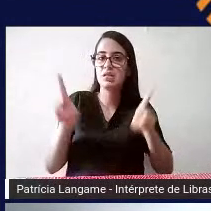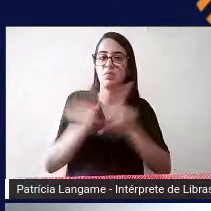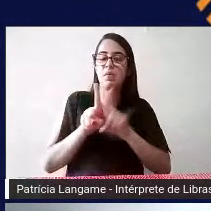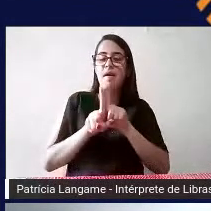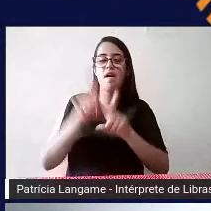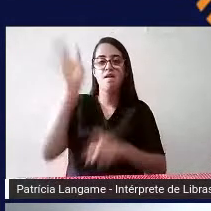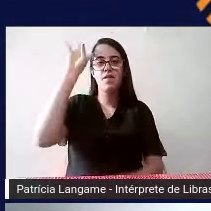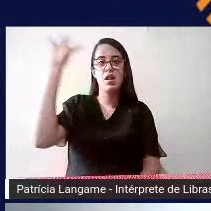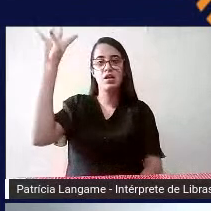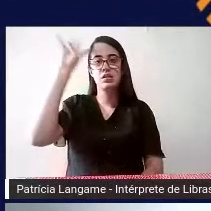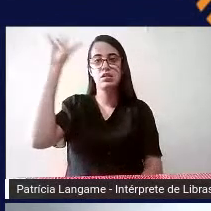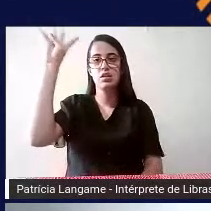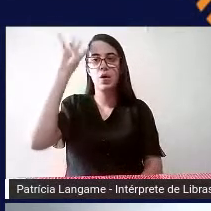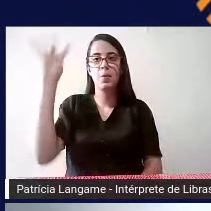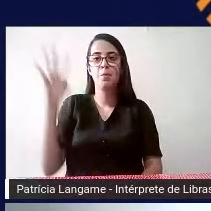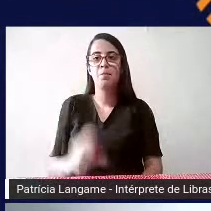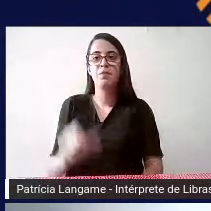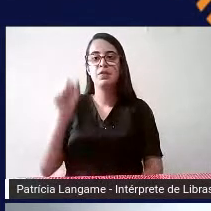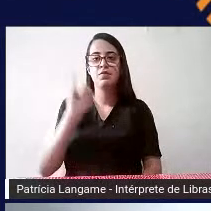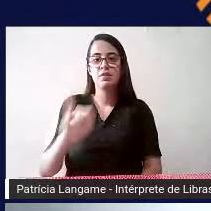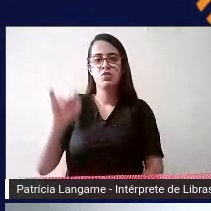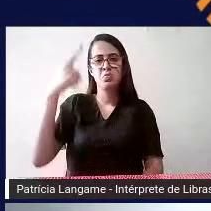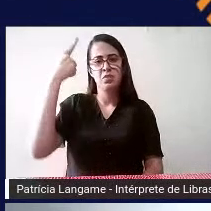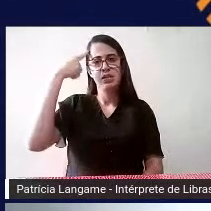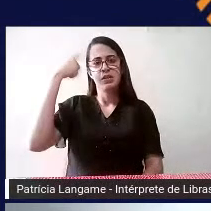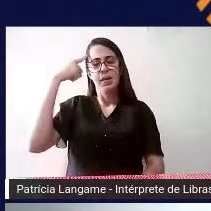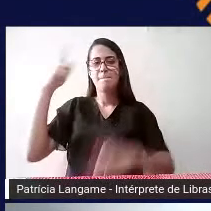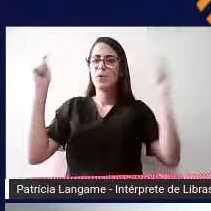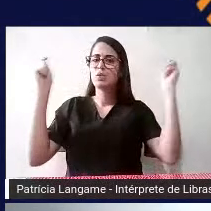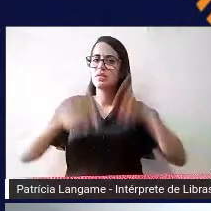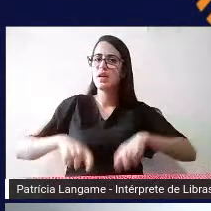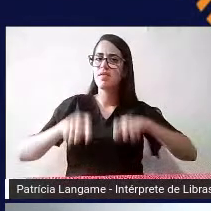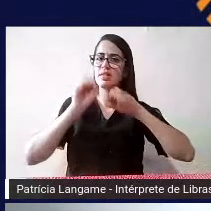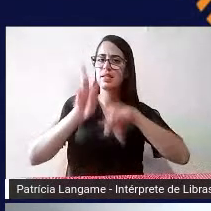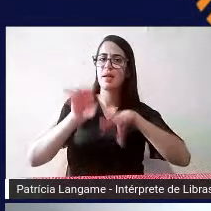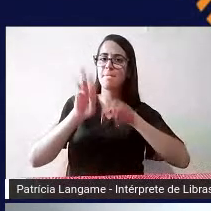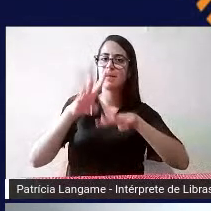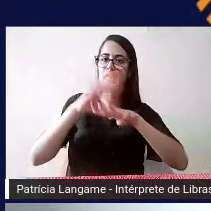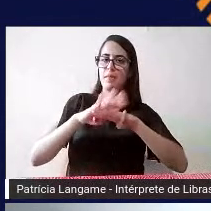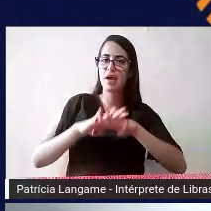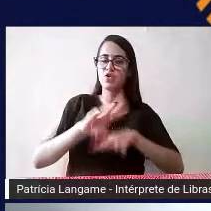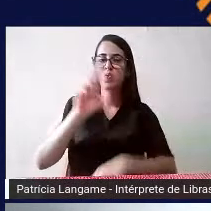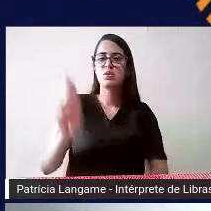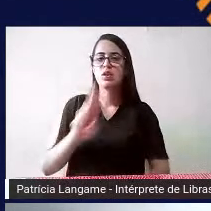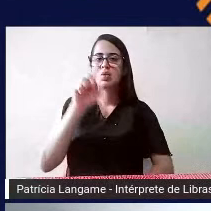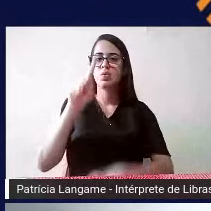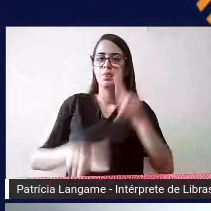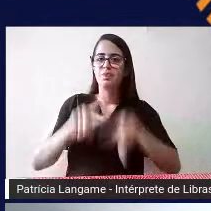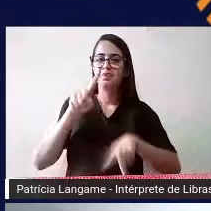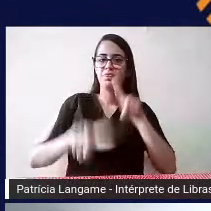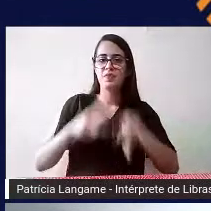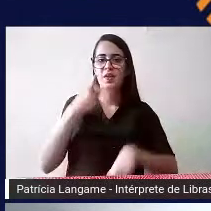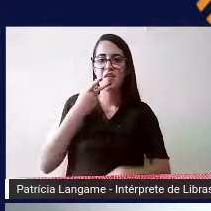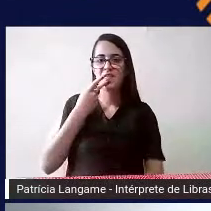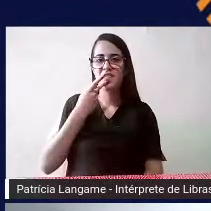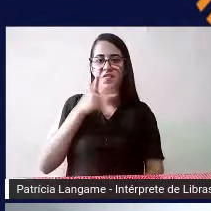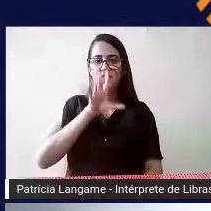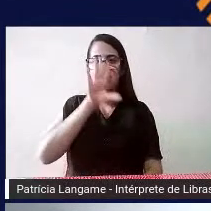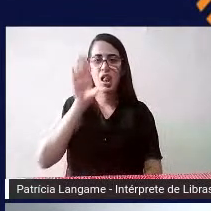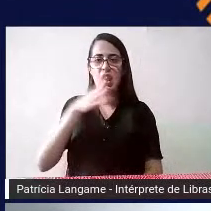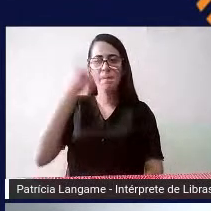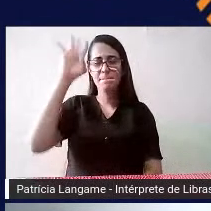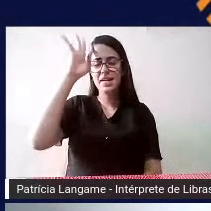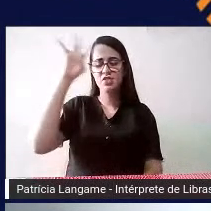né se vocês acham que é possível ensinar matemática usando apenas o recurso da fala ou seja imaginar